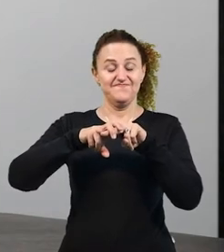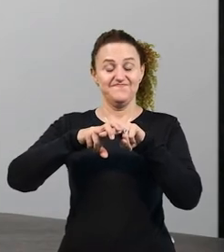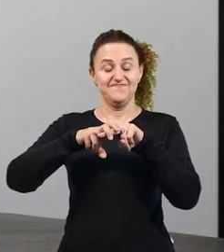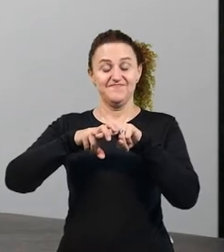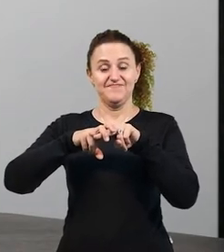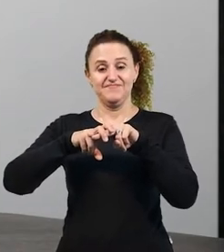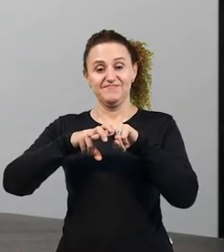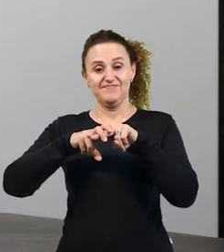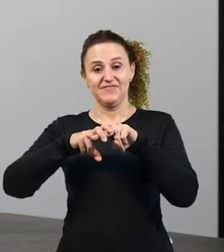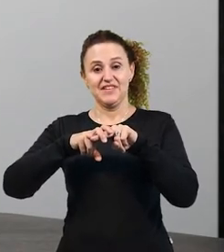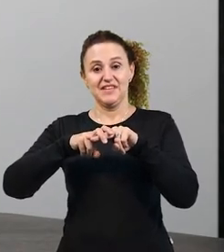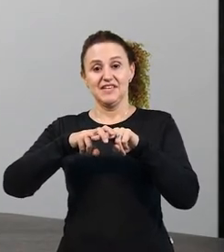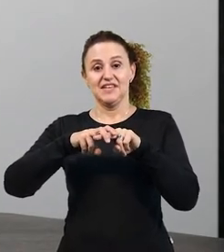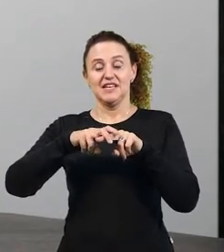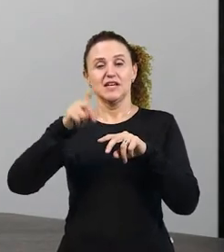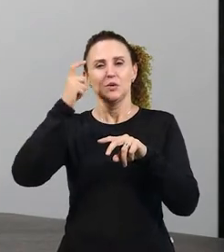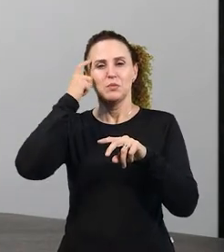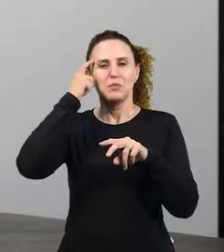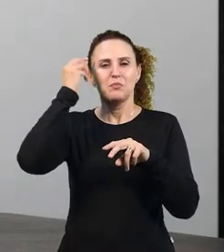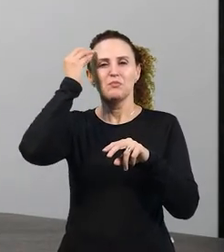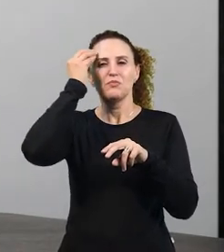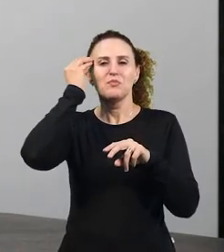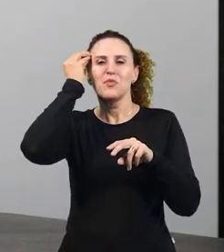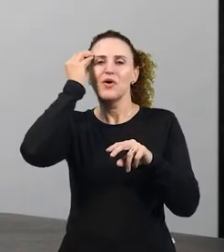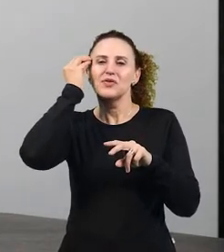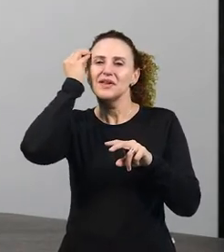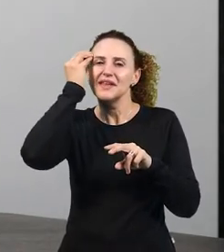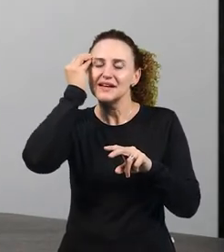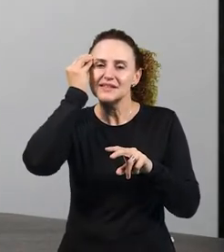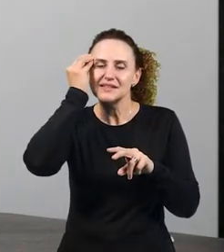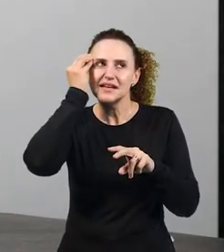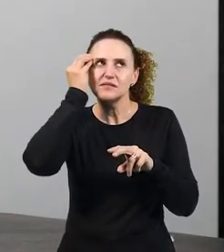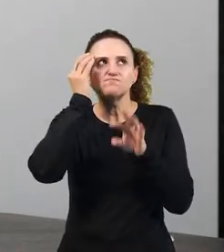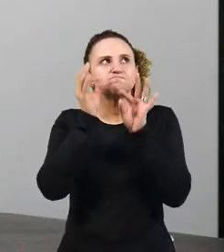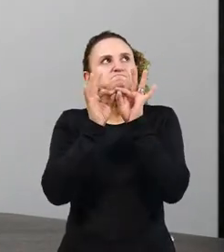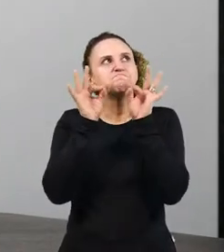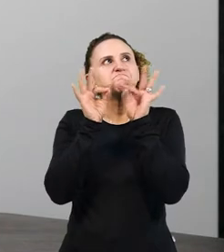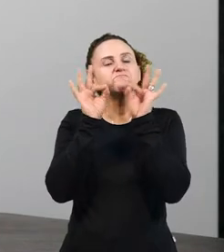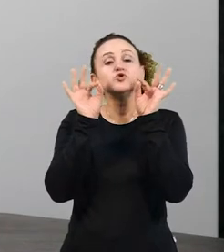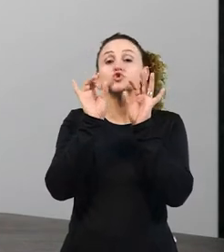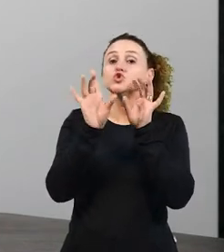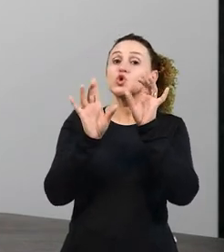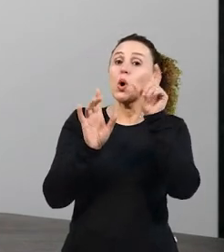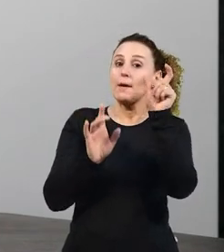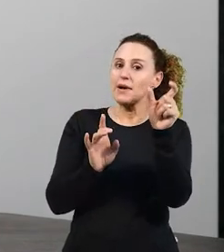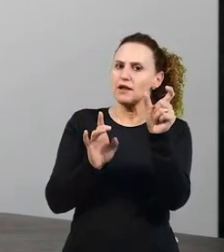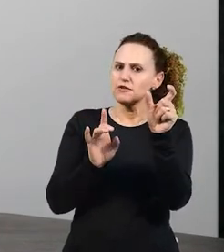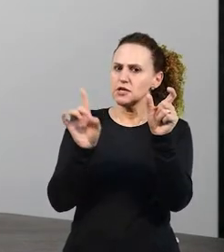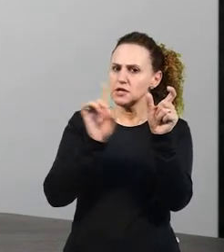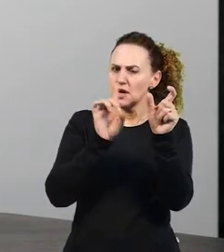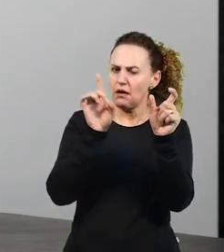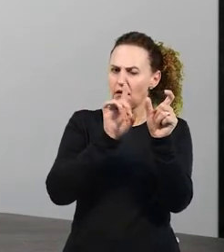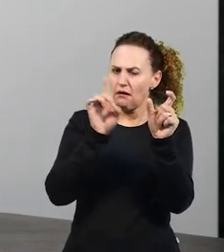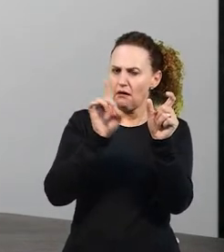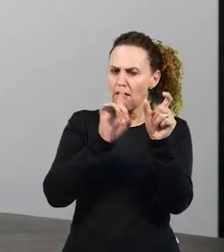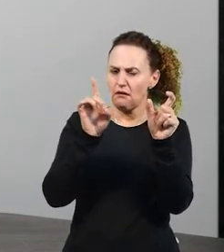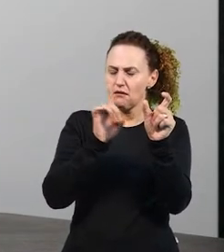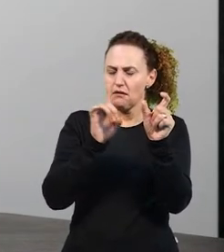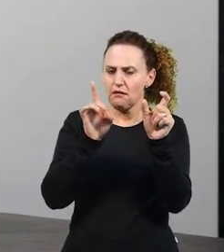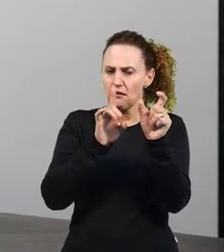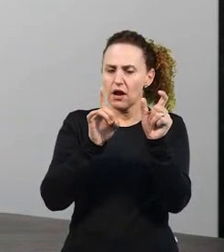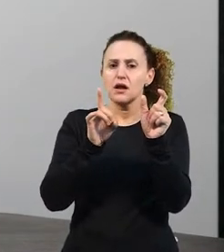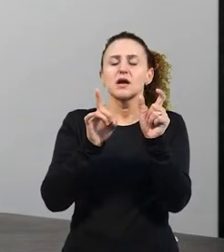Então, eu posso analisar simplesmente a palavra? Não, eu tenho que analisar